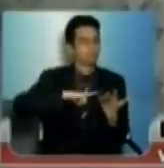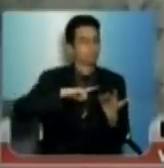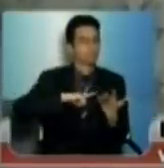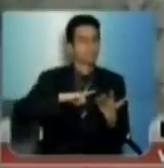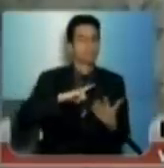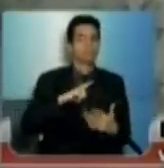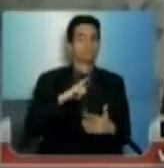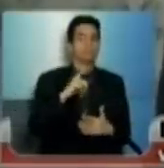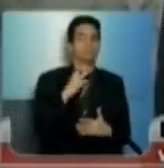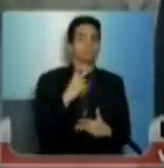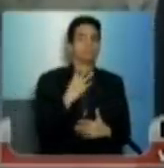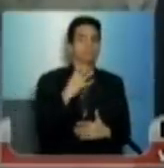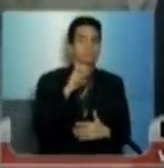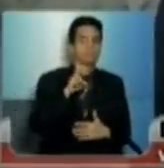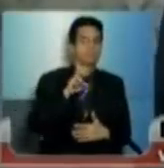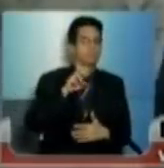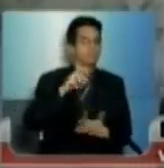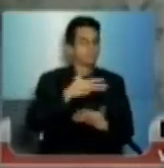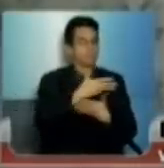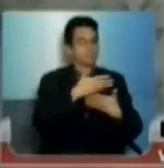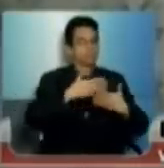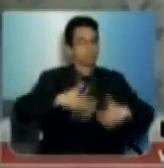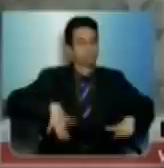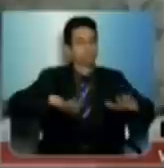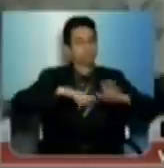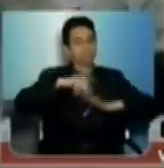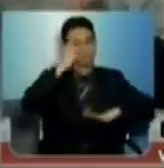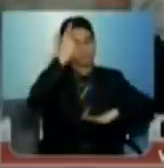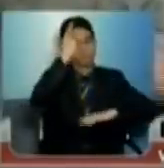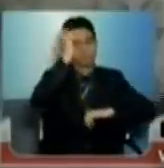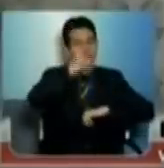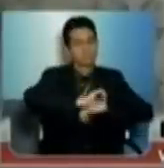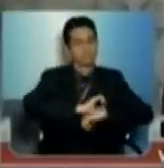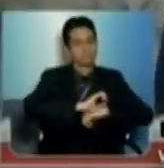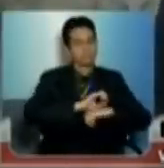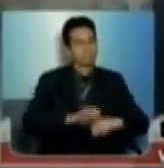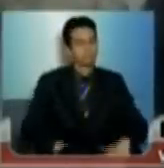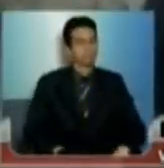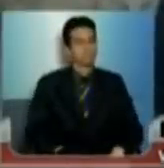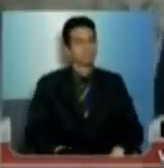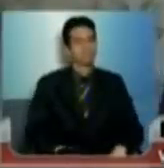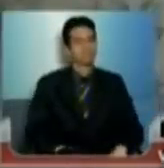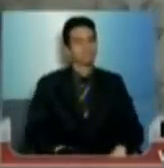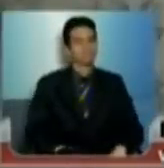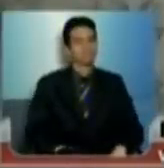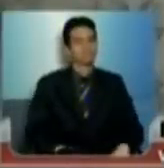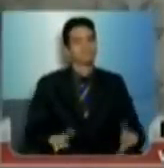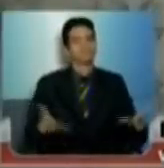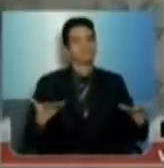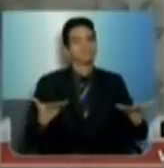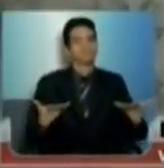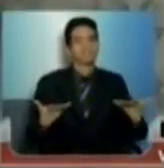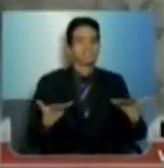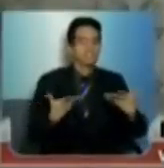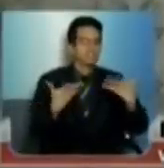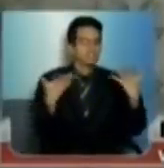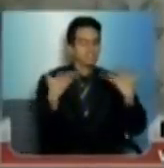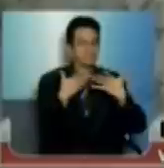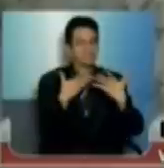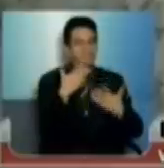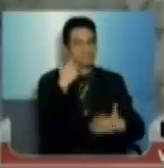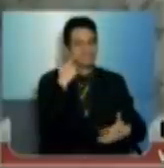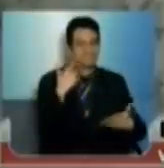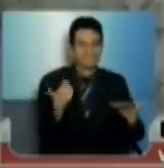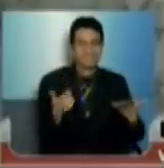municípios do nosso estado. Essa é uma antiga reivindicação dos profissionais da educação.